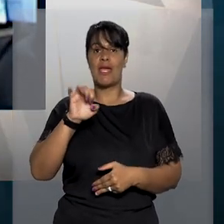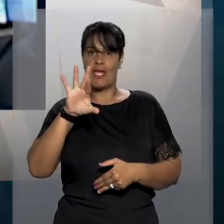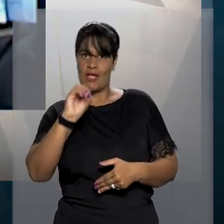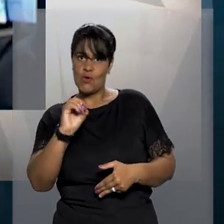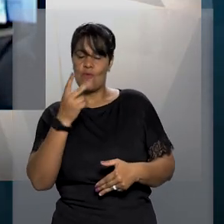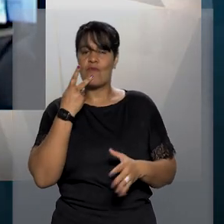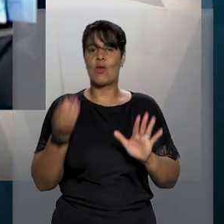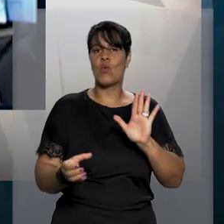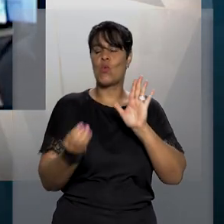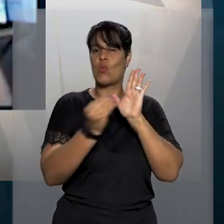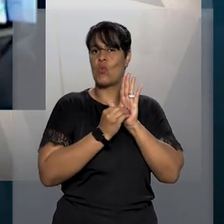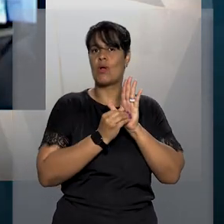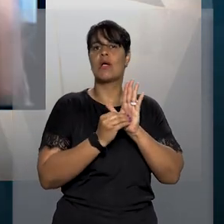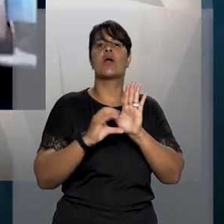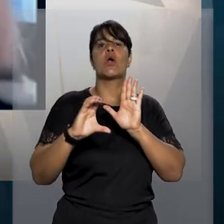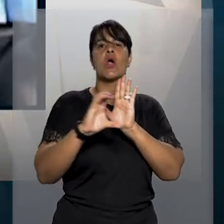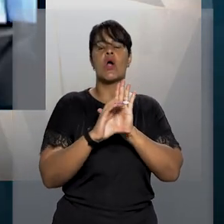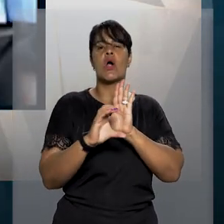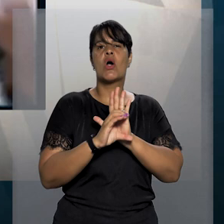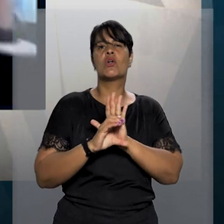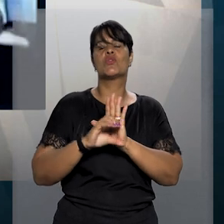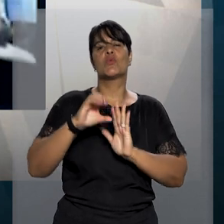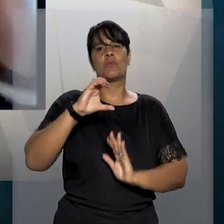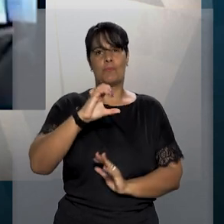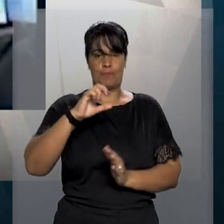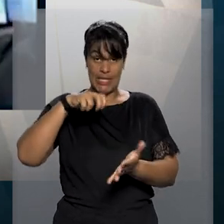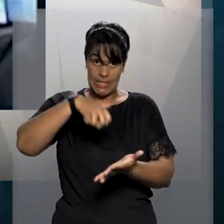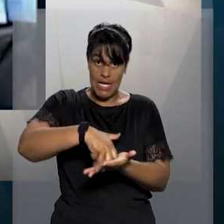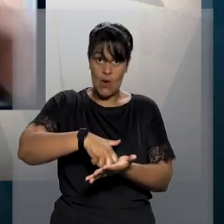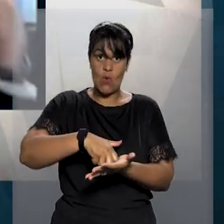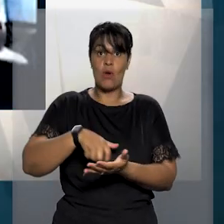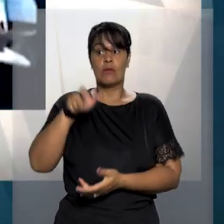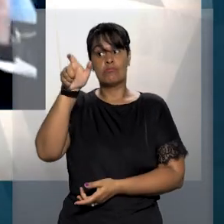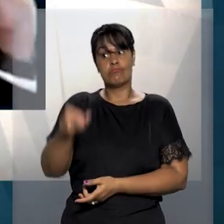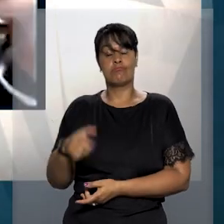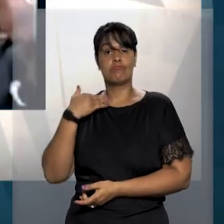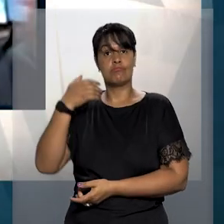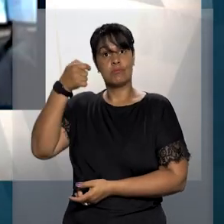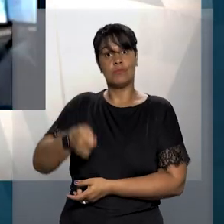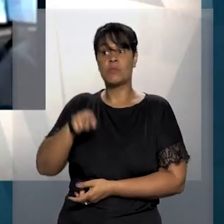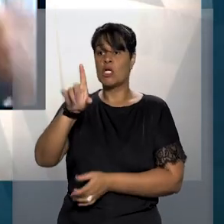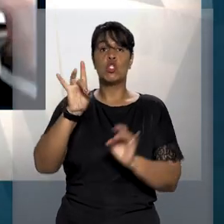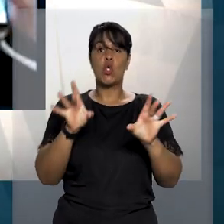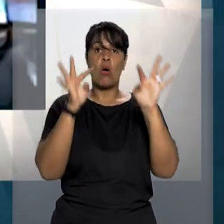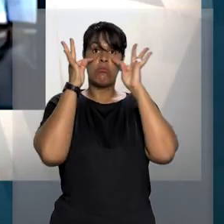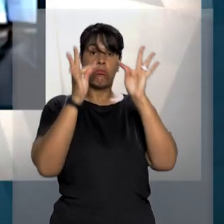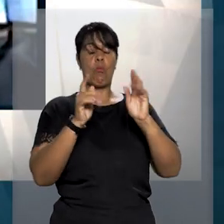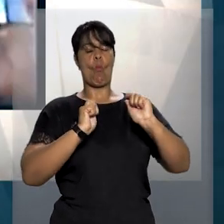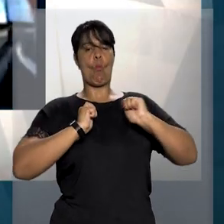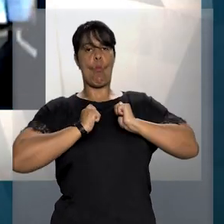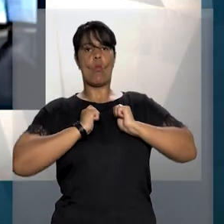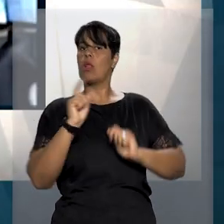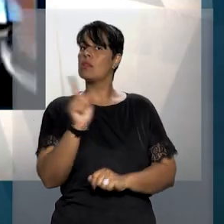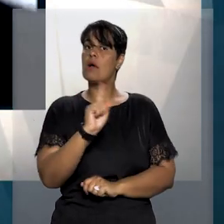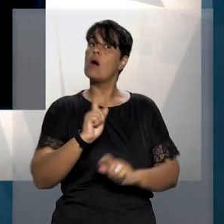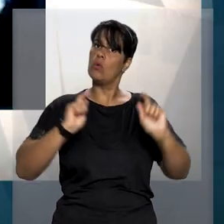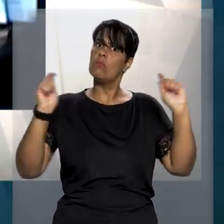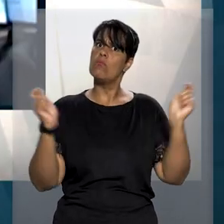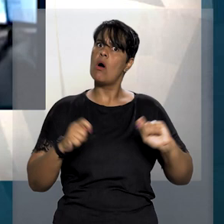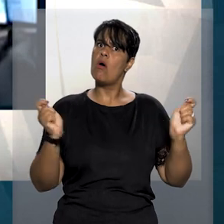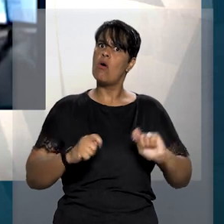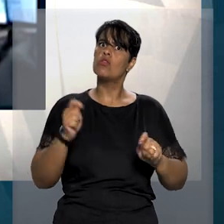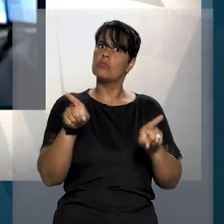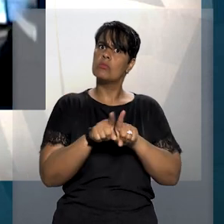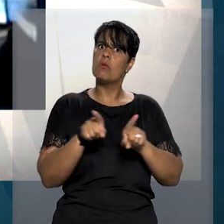pontuou com base no Código de Processo Penal que o magistrado presidente não é um mero espectador inerte do julgamento e possui o